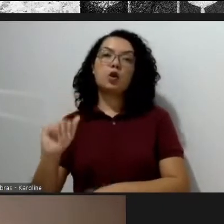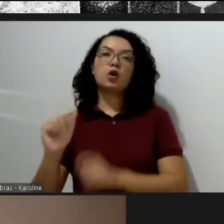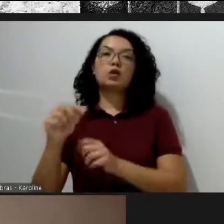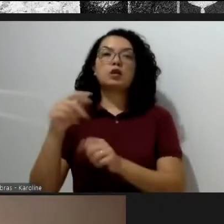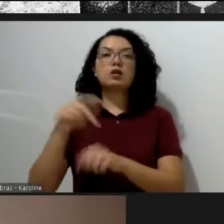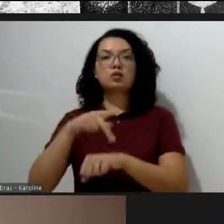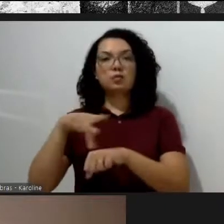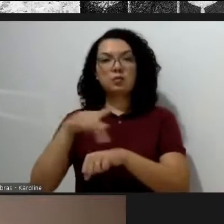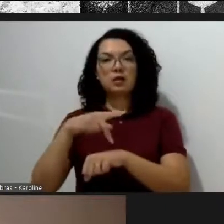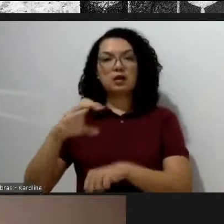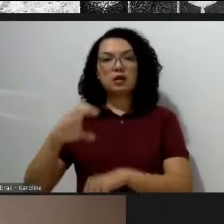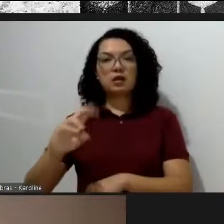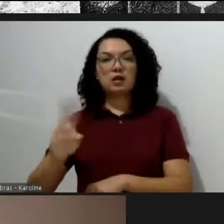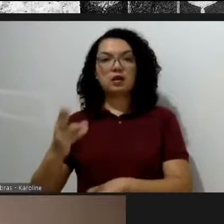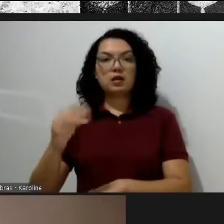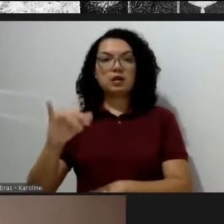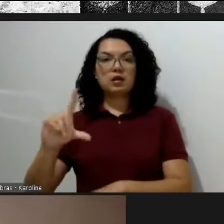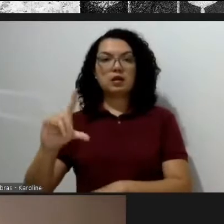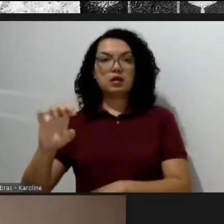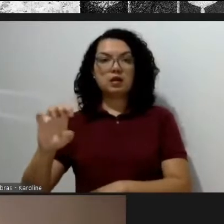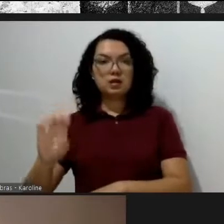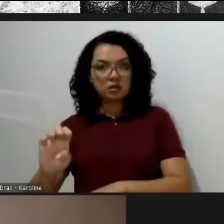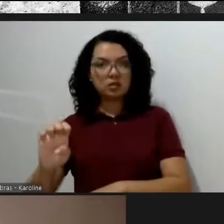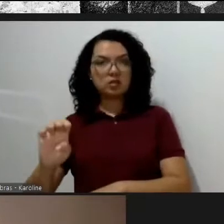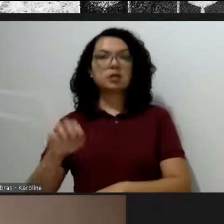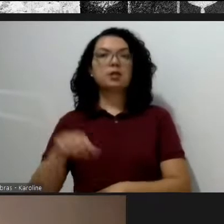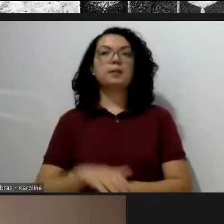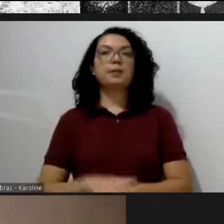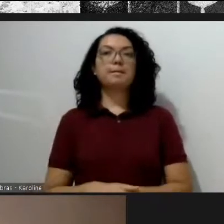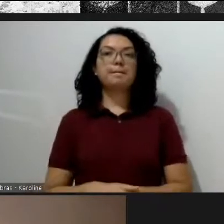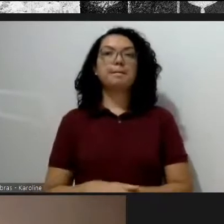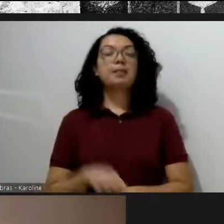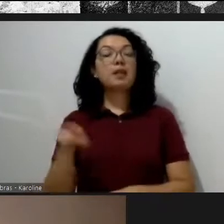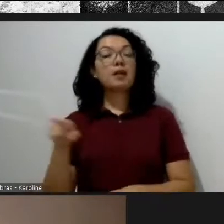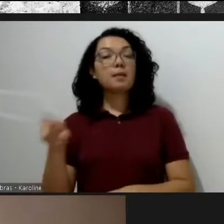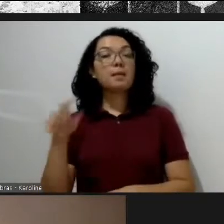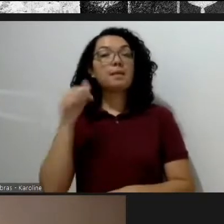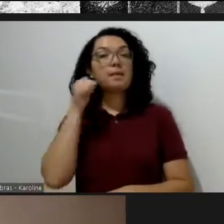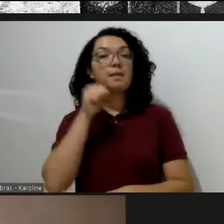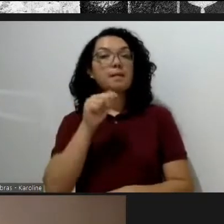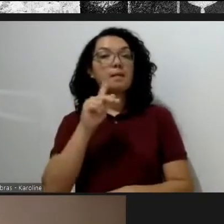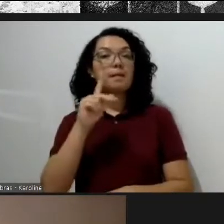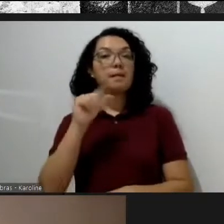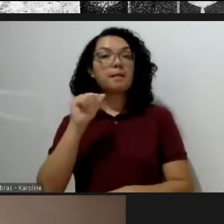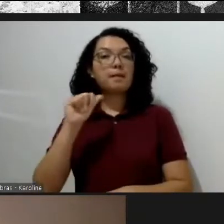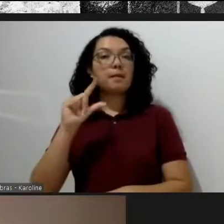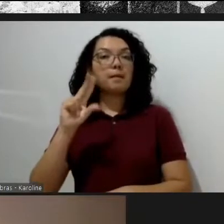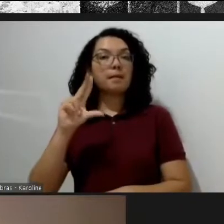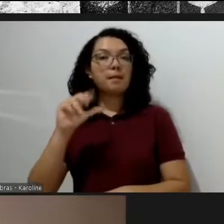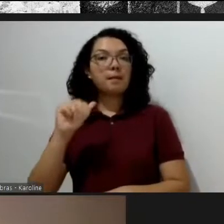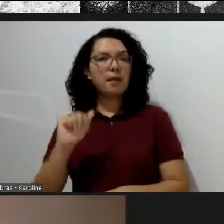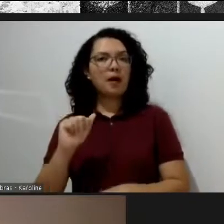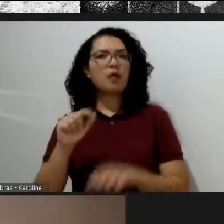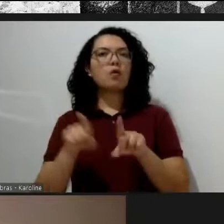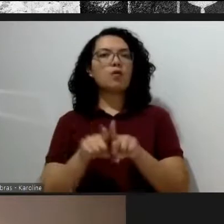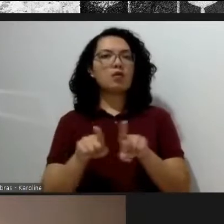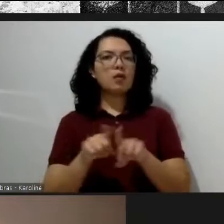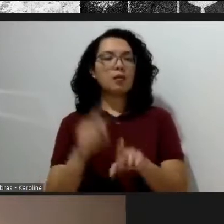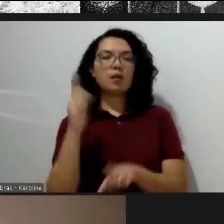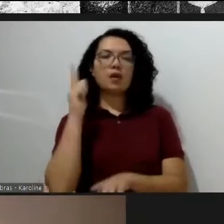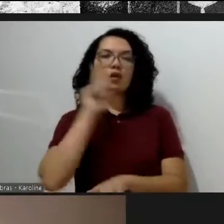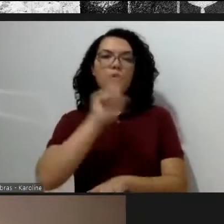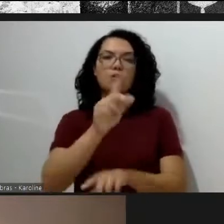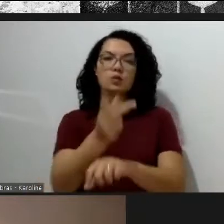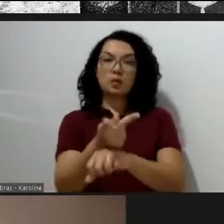a Cecília Puga e Patrício Mardones, obtém o primeiro lugar no